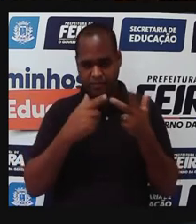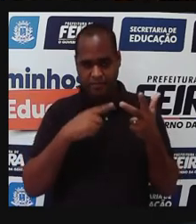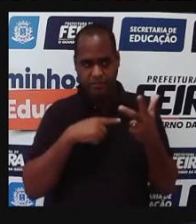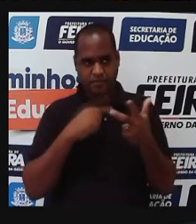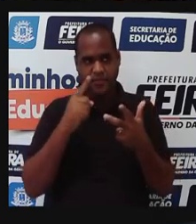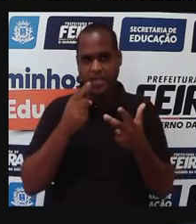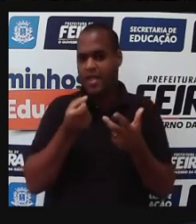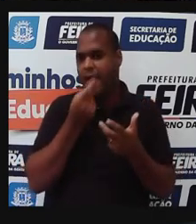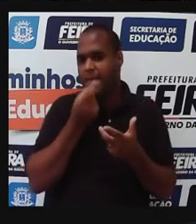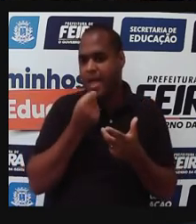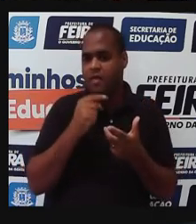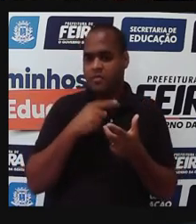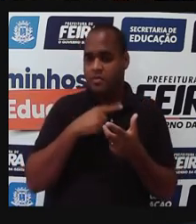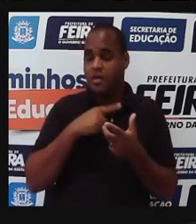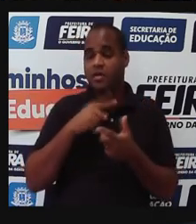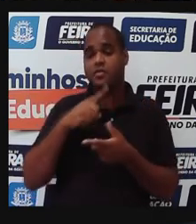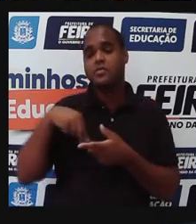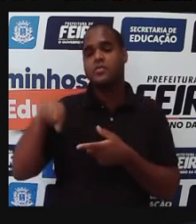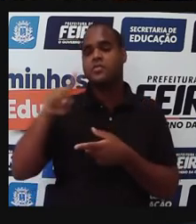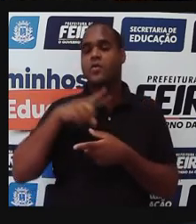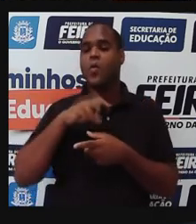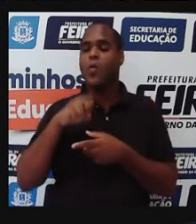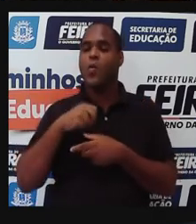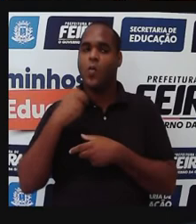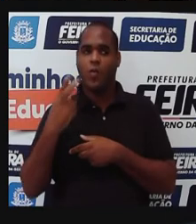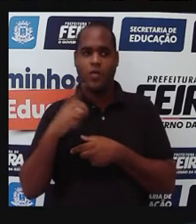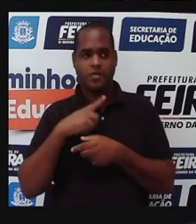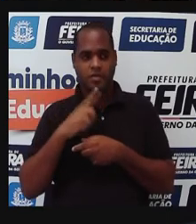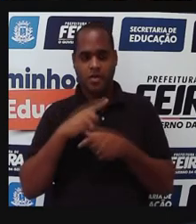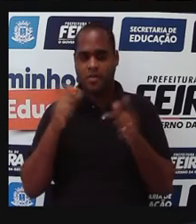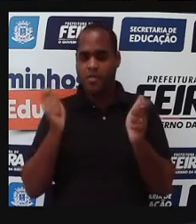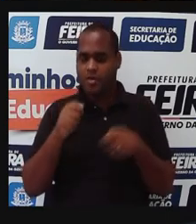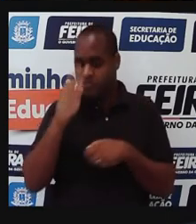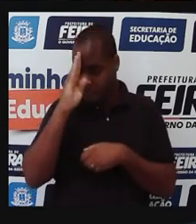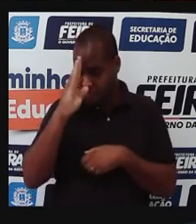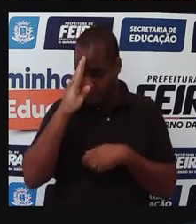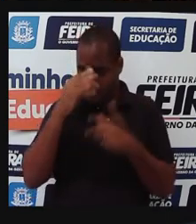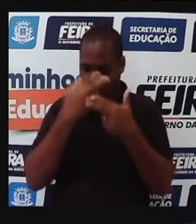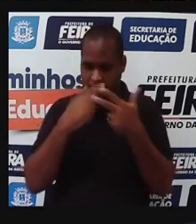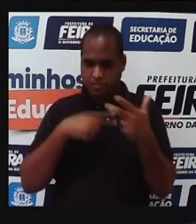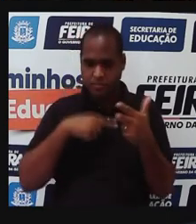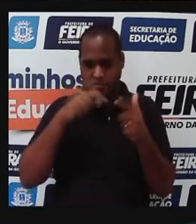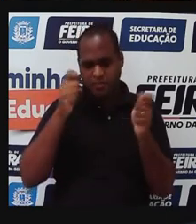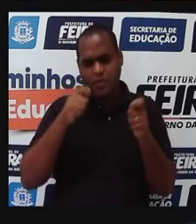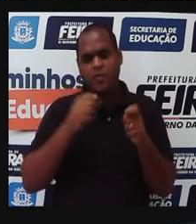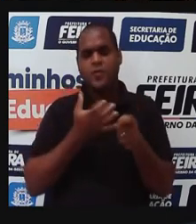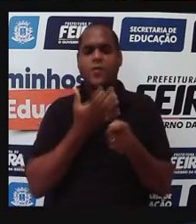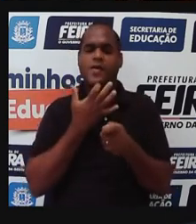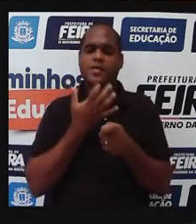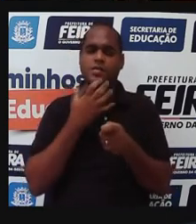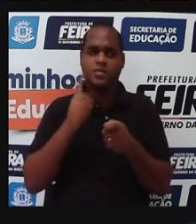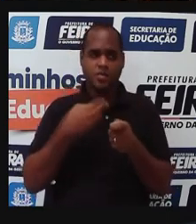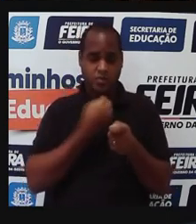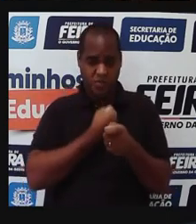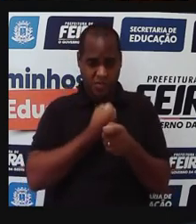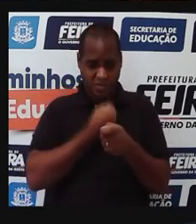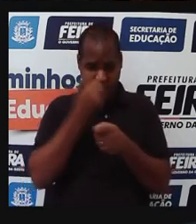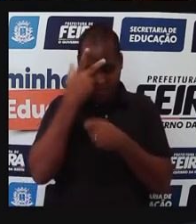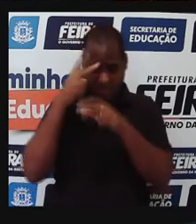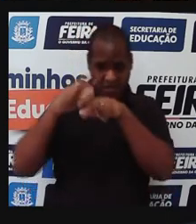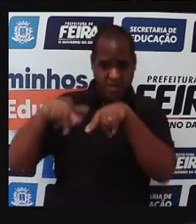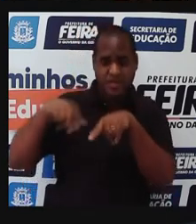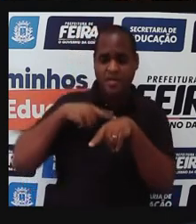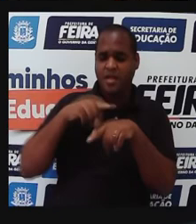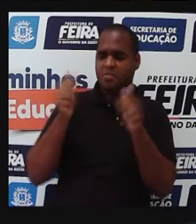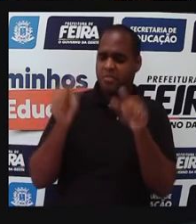remédio para elas, ou já tem um tratamento específico, já se conhece muito sobre elas, o número de indivíduos até